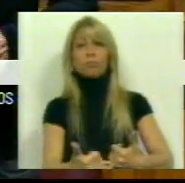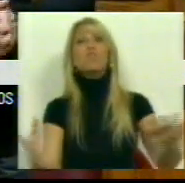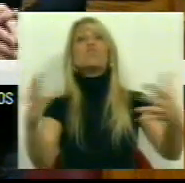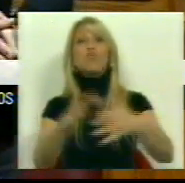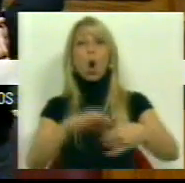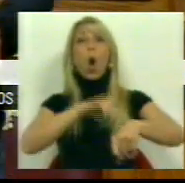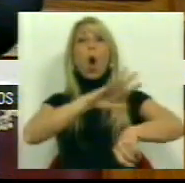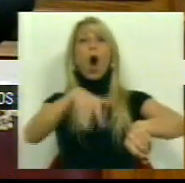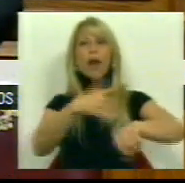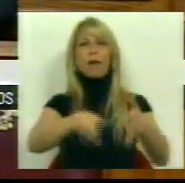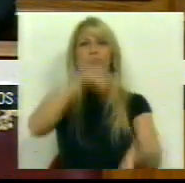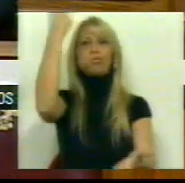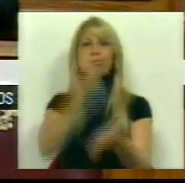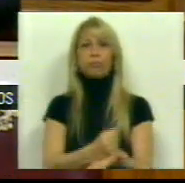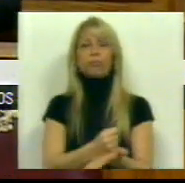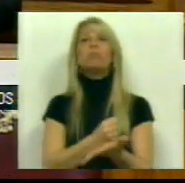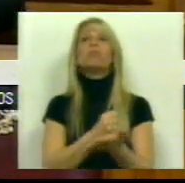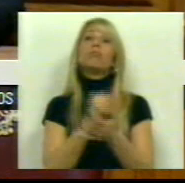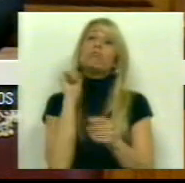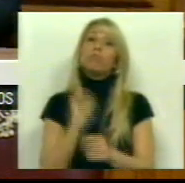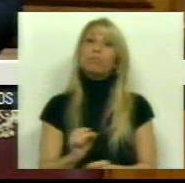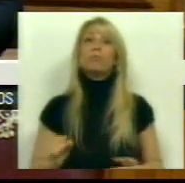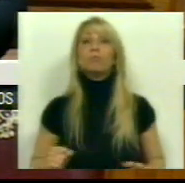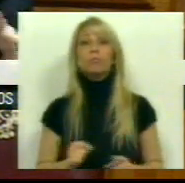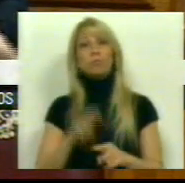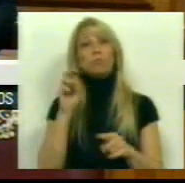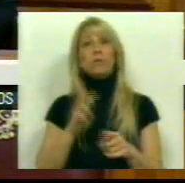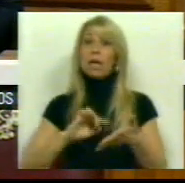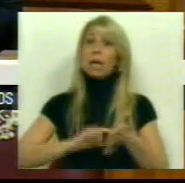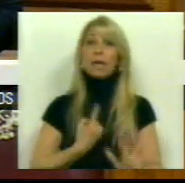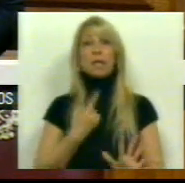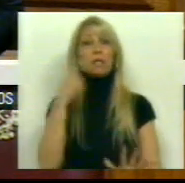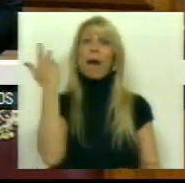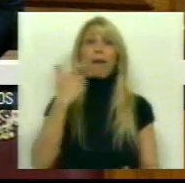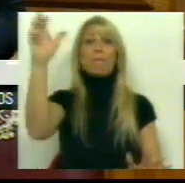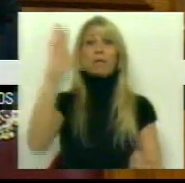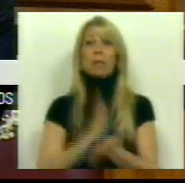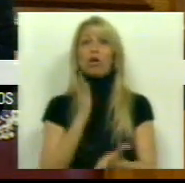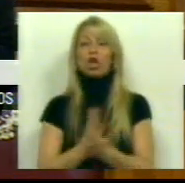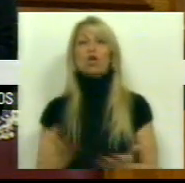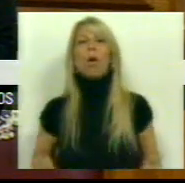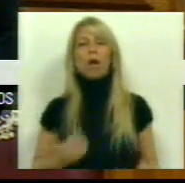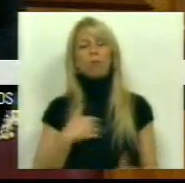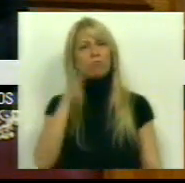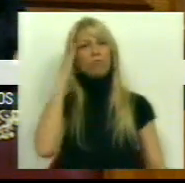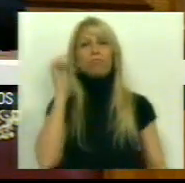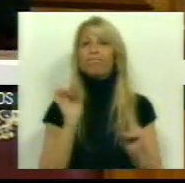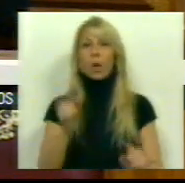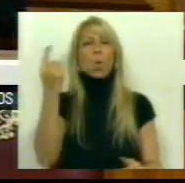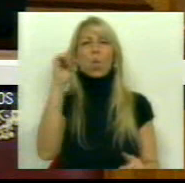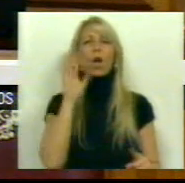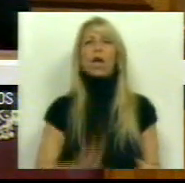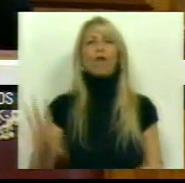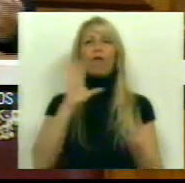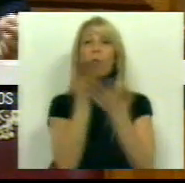sejam consideradas necessidades permanentes das escolas. Parece-nos que essa é a única forma de